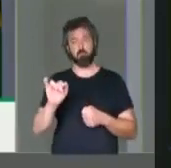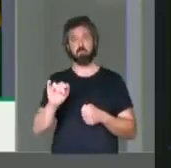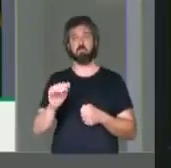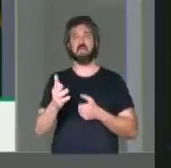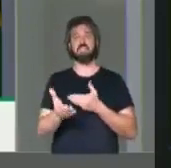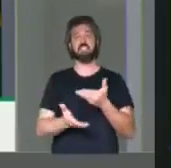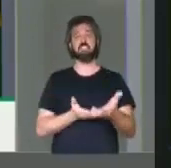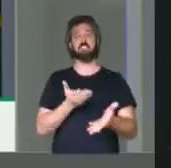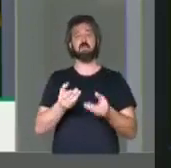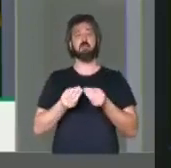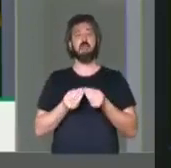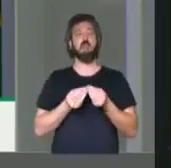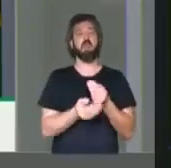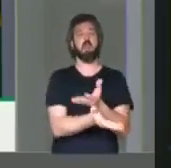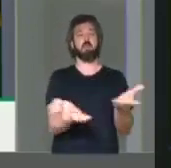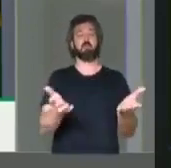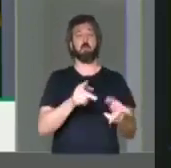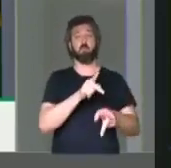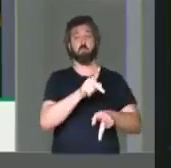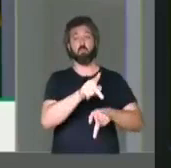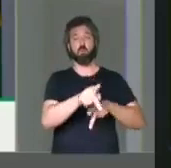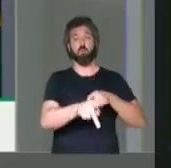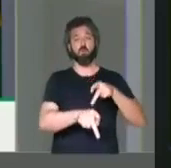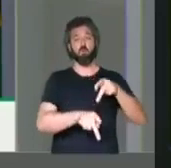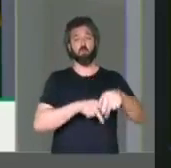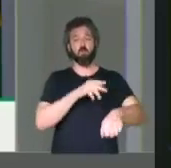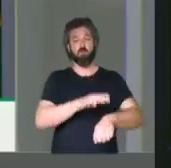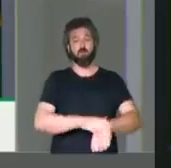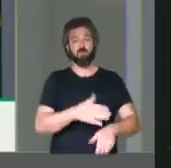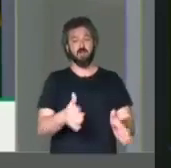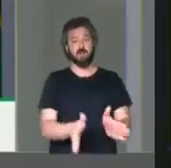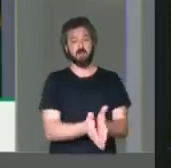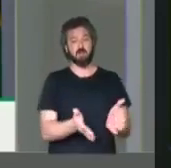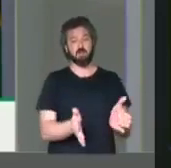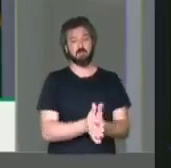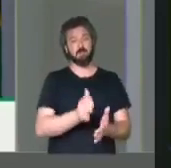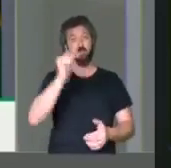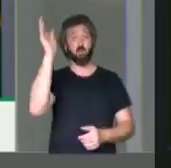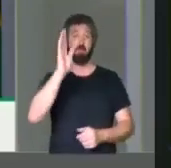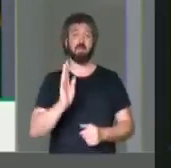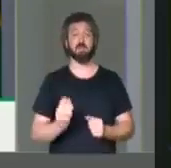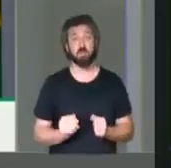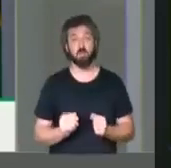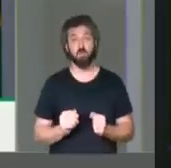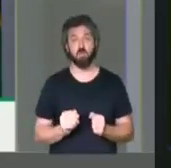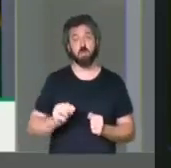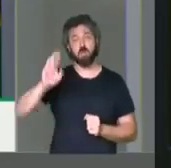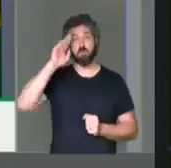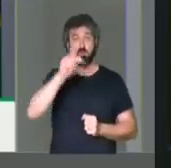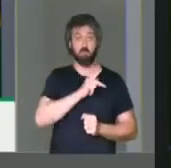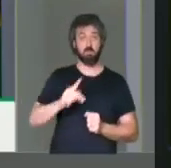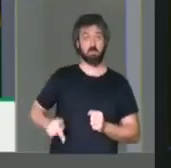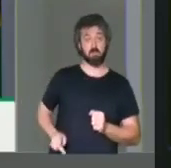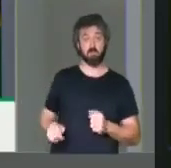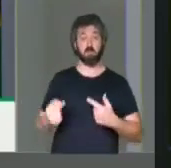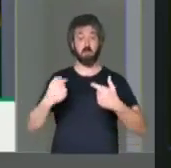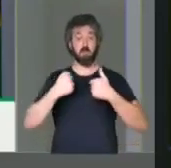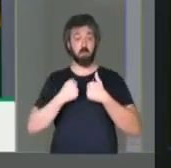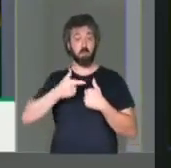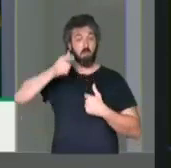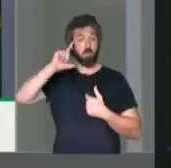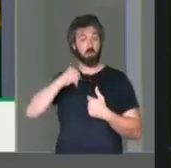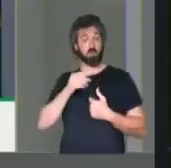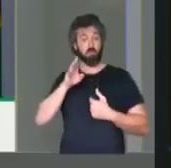serviços para a população mais carente deste país. Senhor Presidente, eu